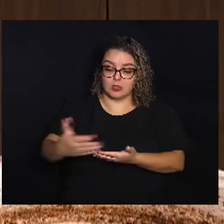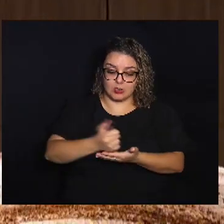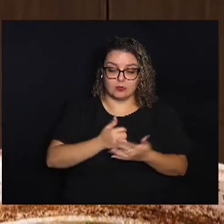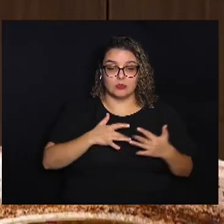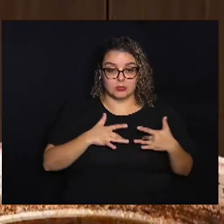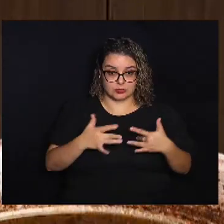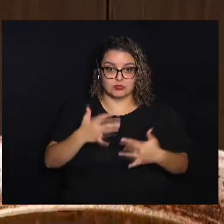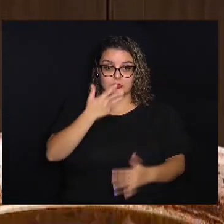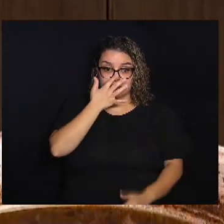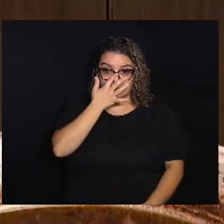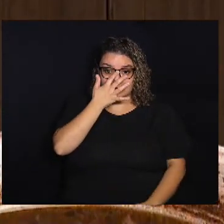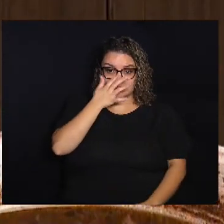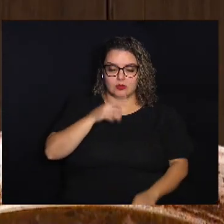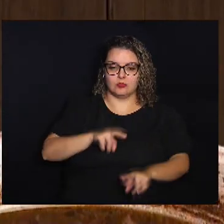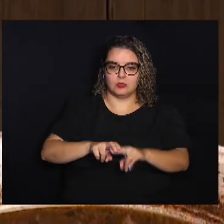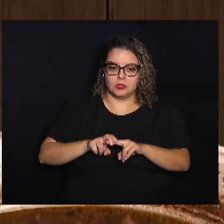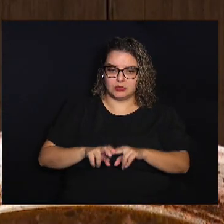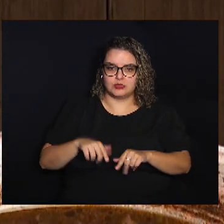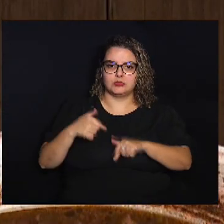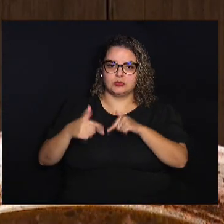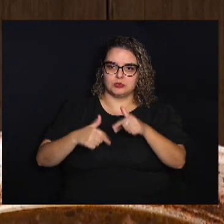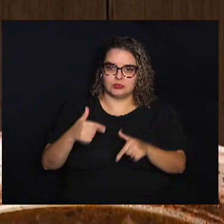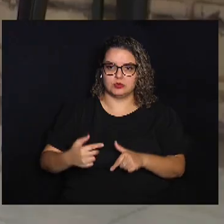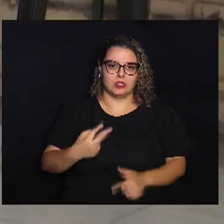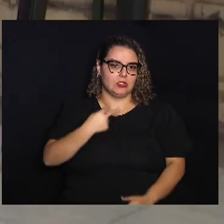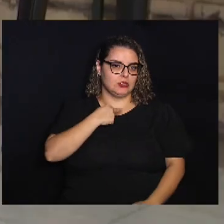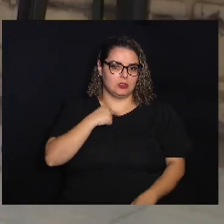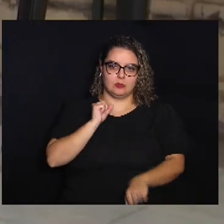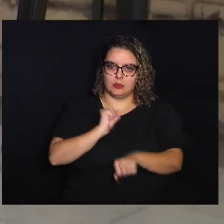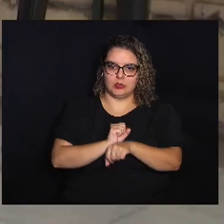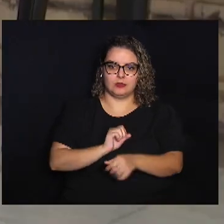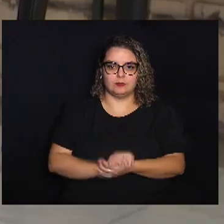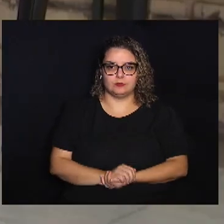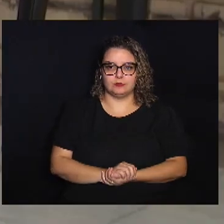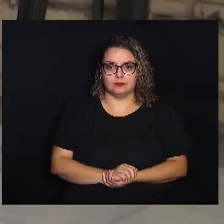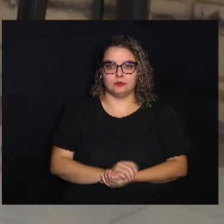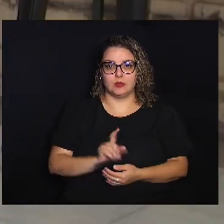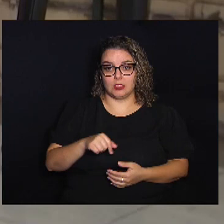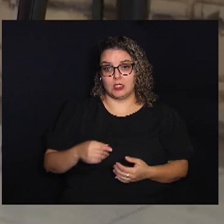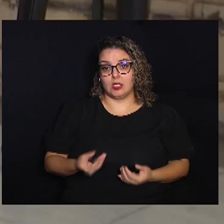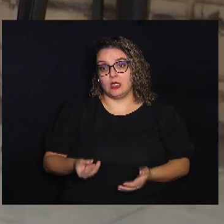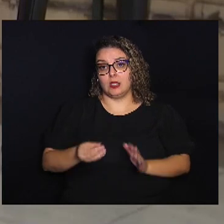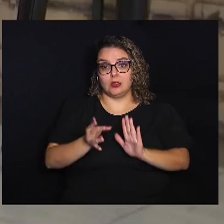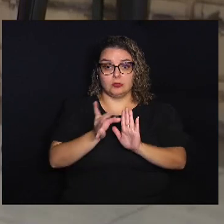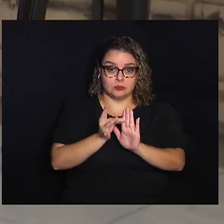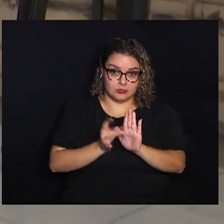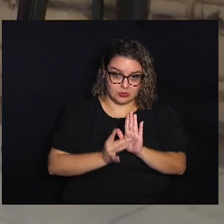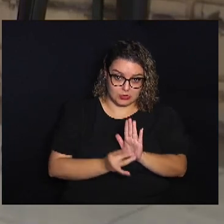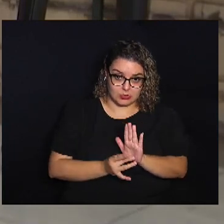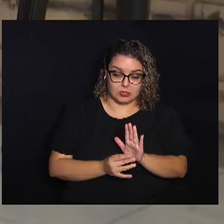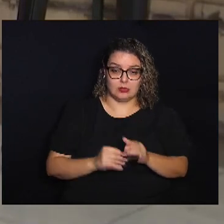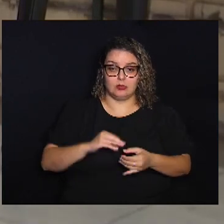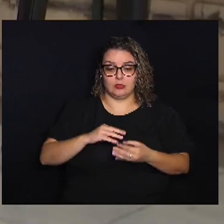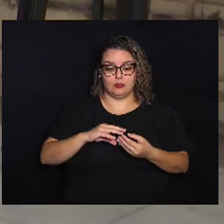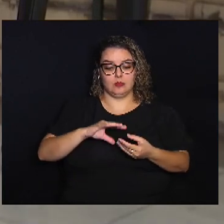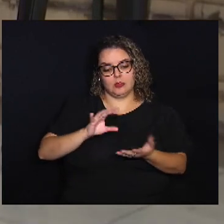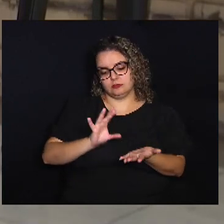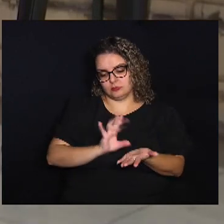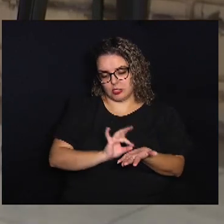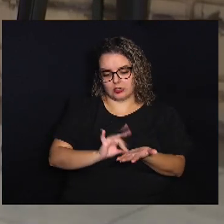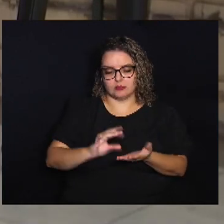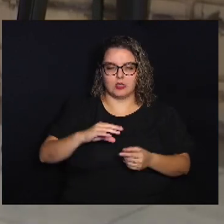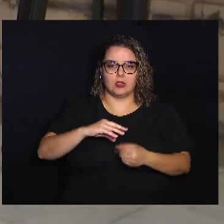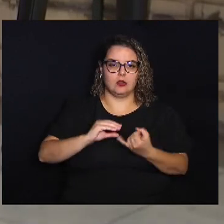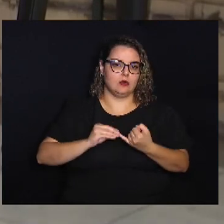doações Por isso, o trabalho não pode parar É um ingrediente para feijoada, né? Arroz, feijão,